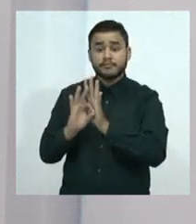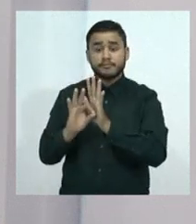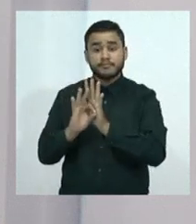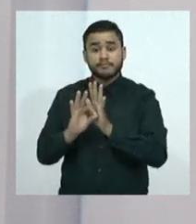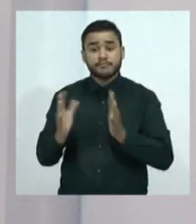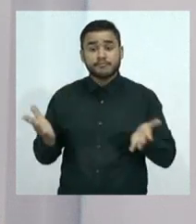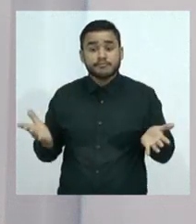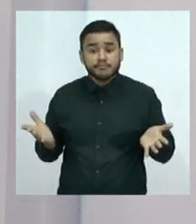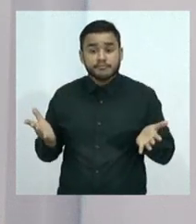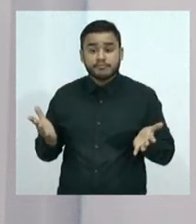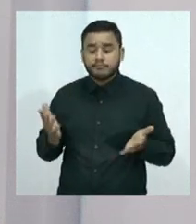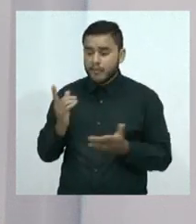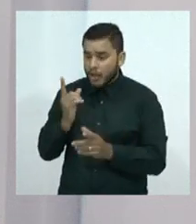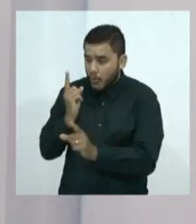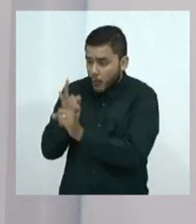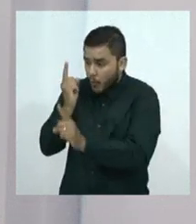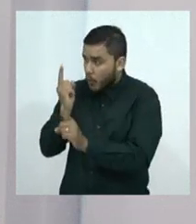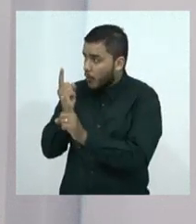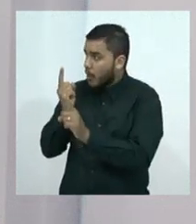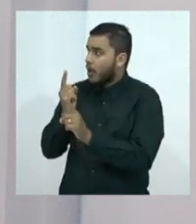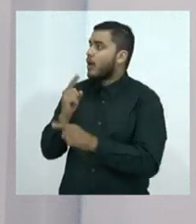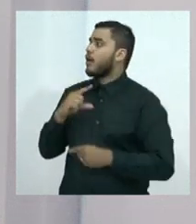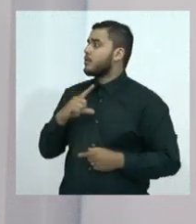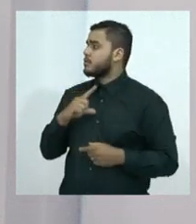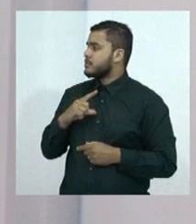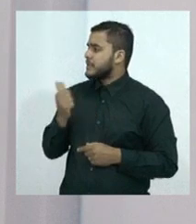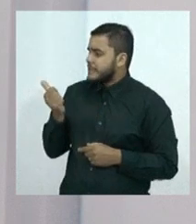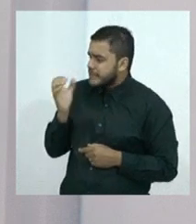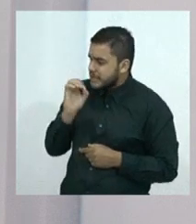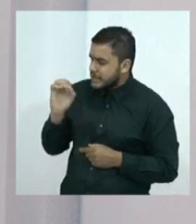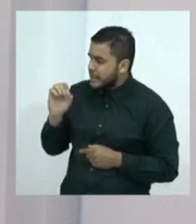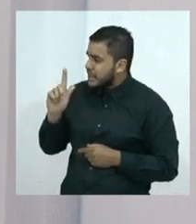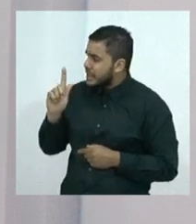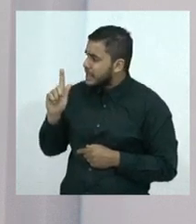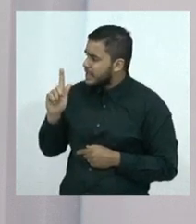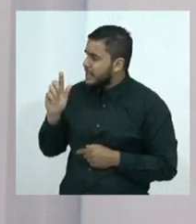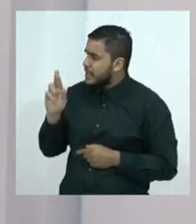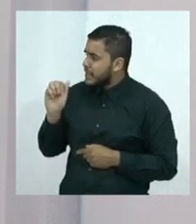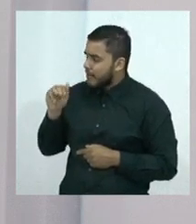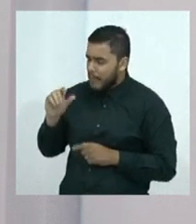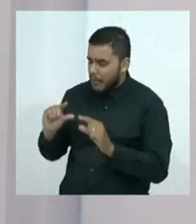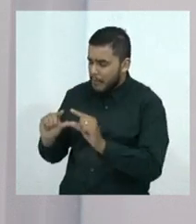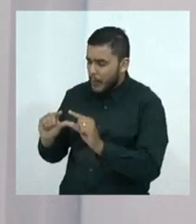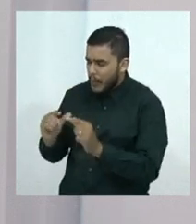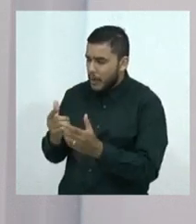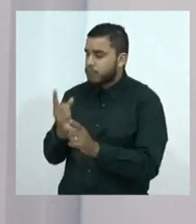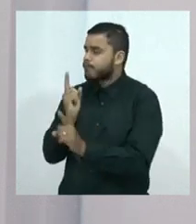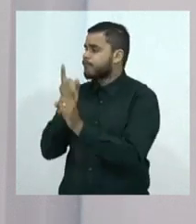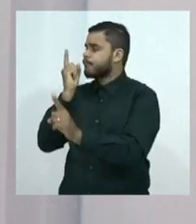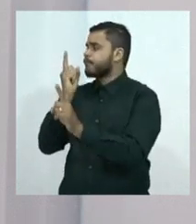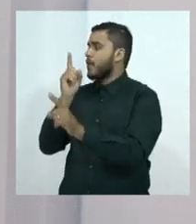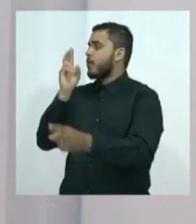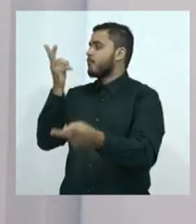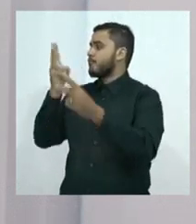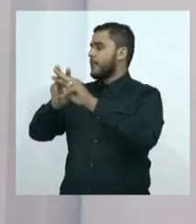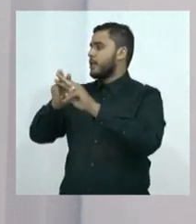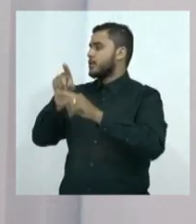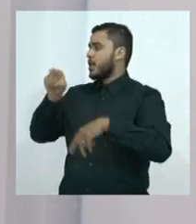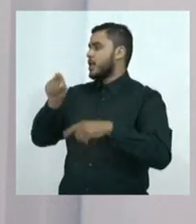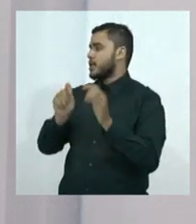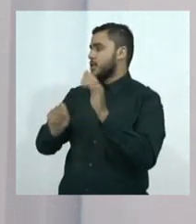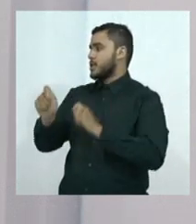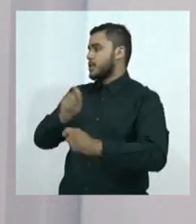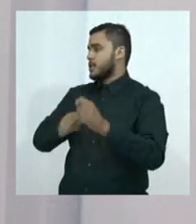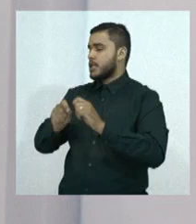refletir a necessidade de uma legislação que fixe realmente uma quantidade. Isso é até matéria a ser votada esse